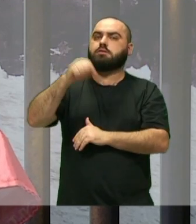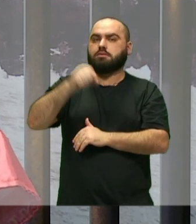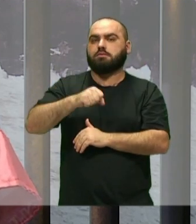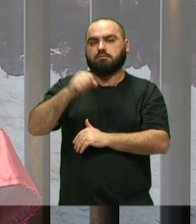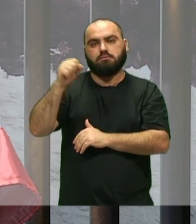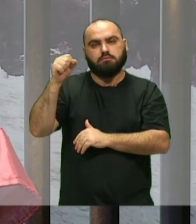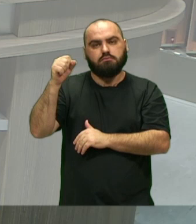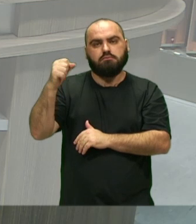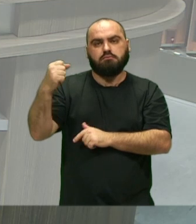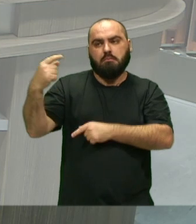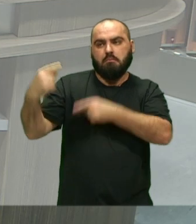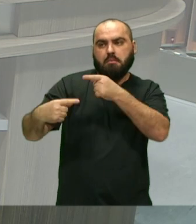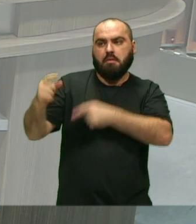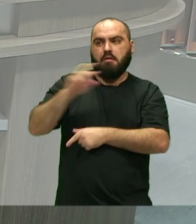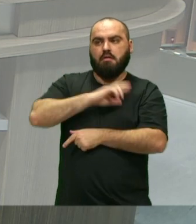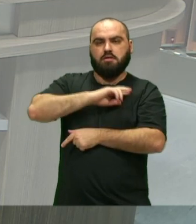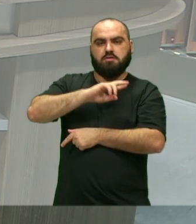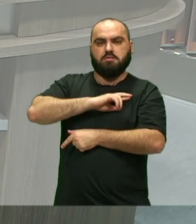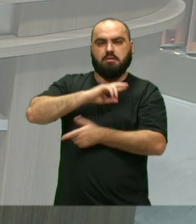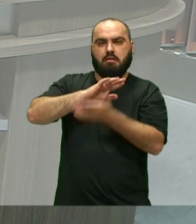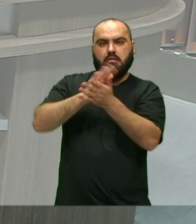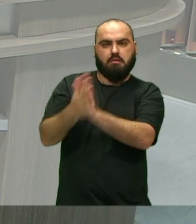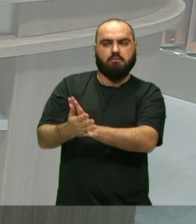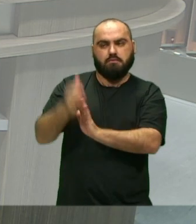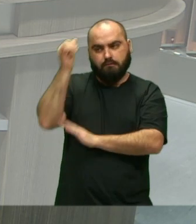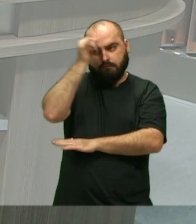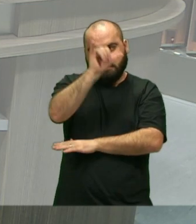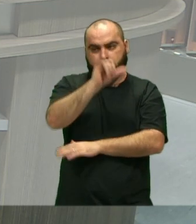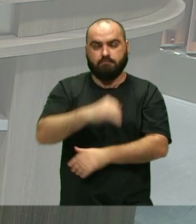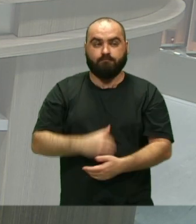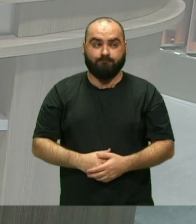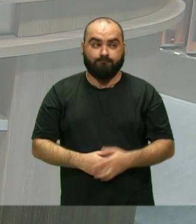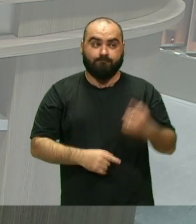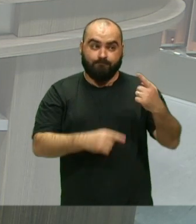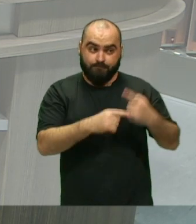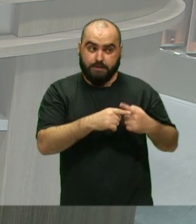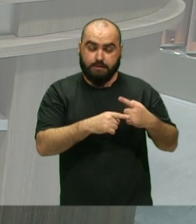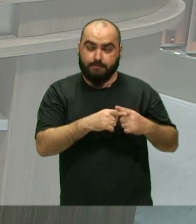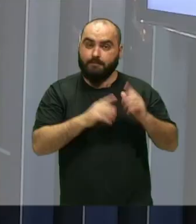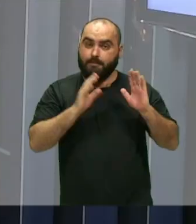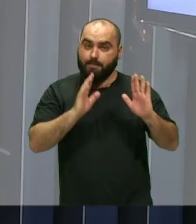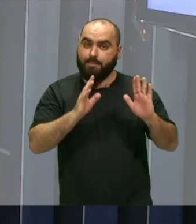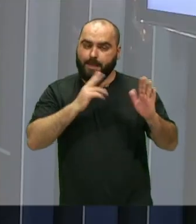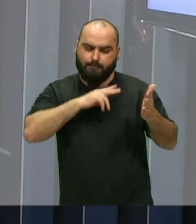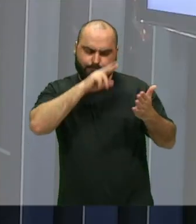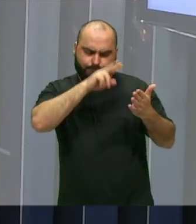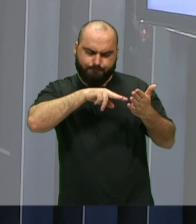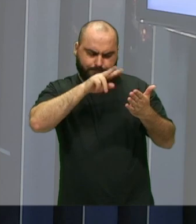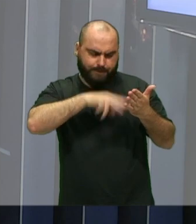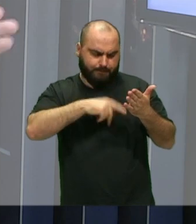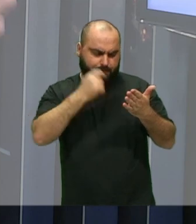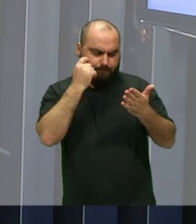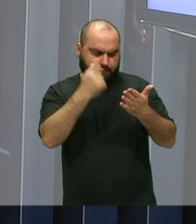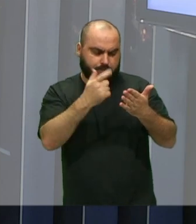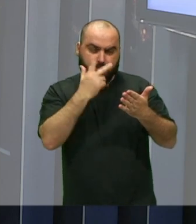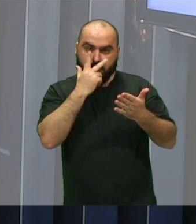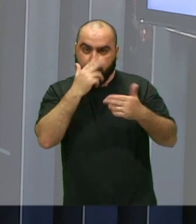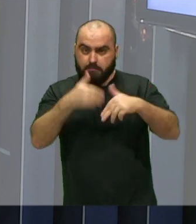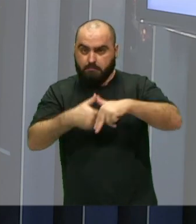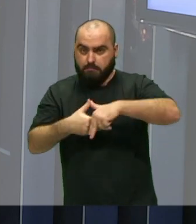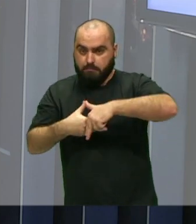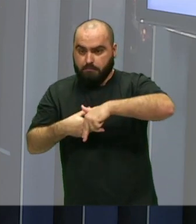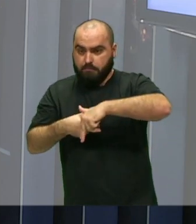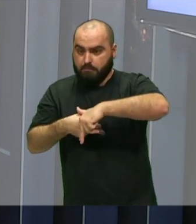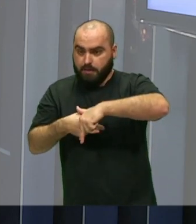Religiosa A gente tem conseguido É porque Inclusive assim Pelo pouco que eu li O Maracatu Ele está